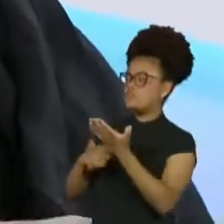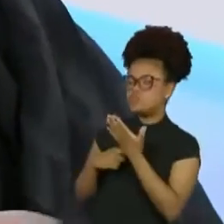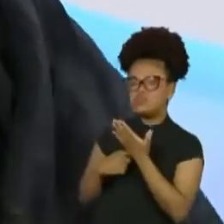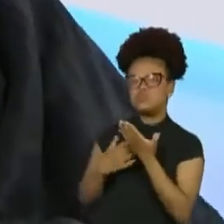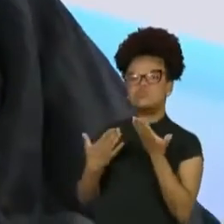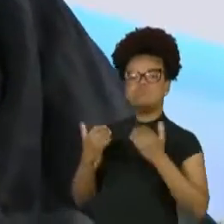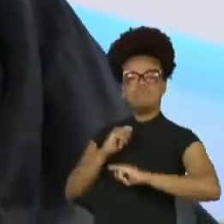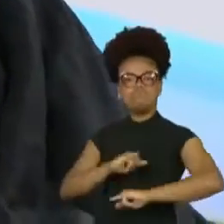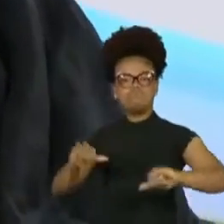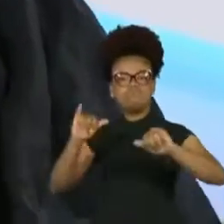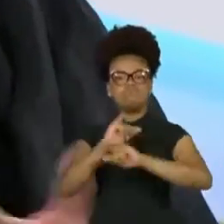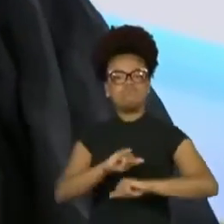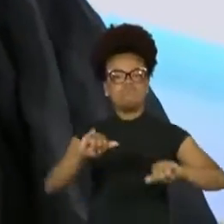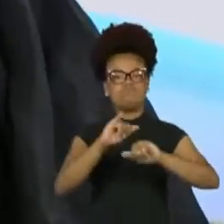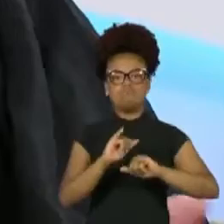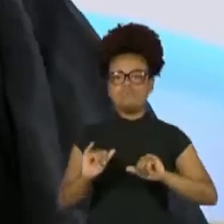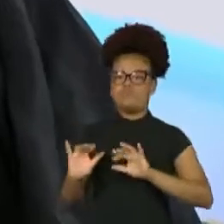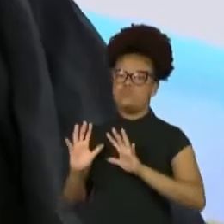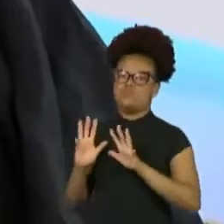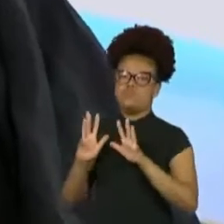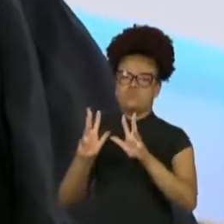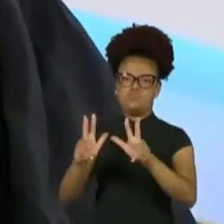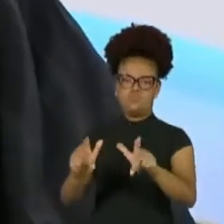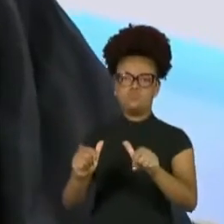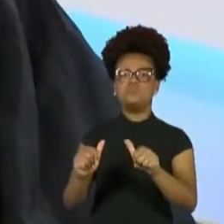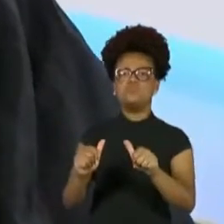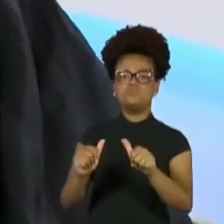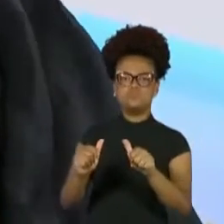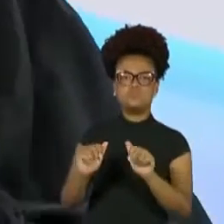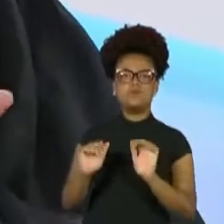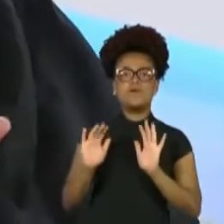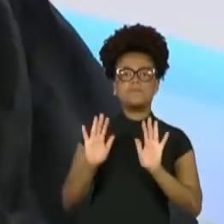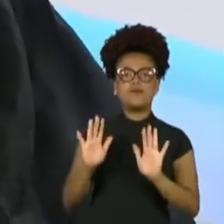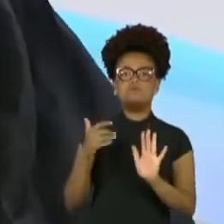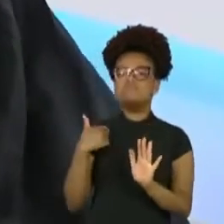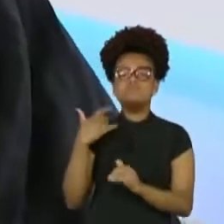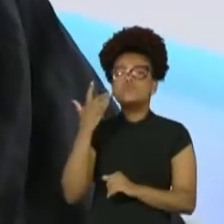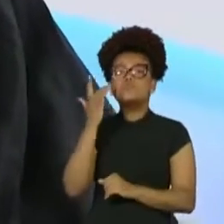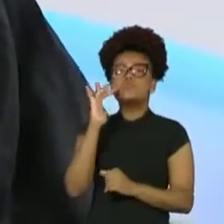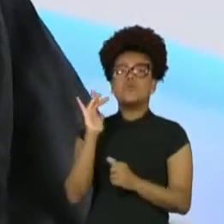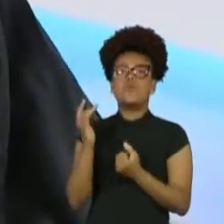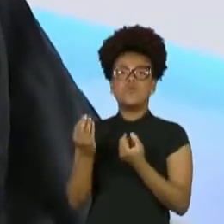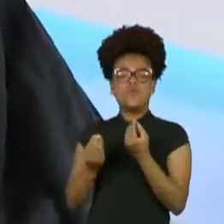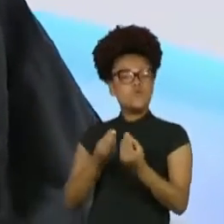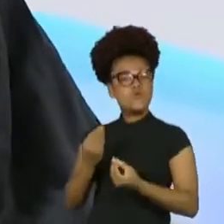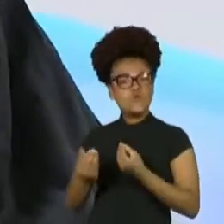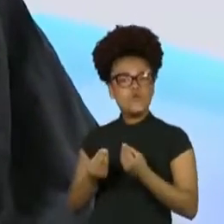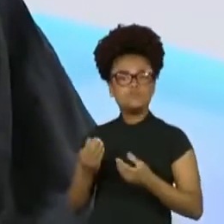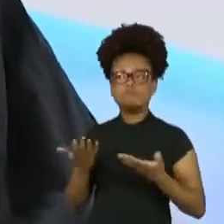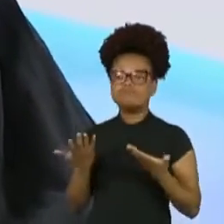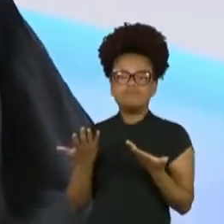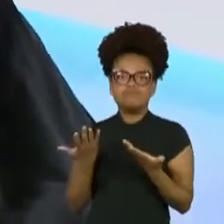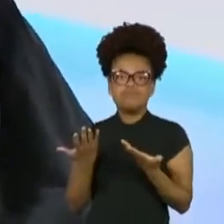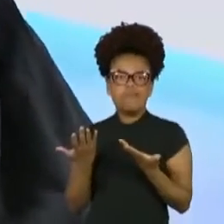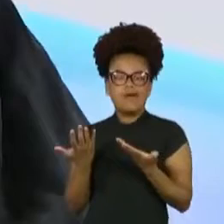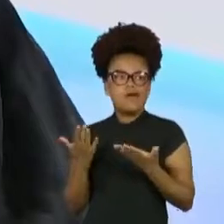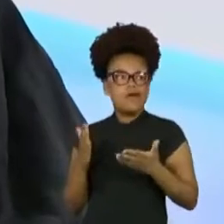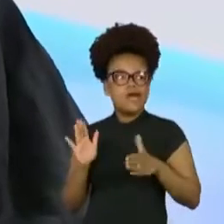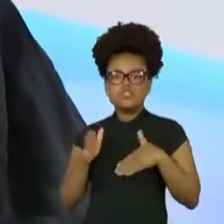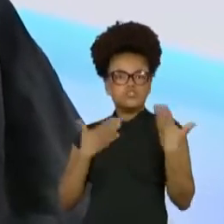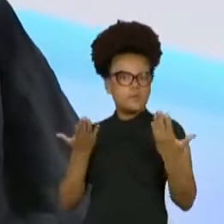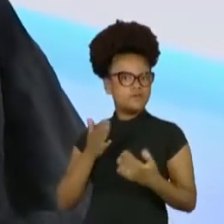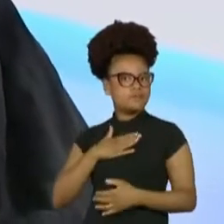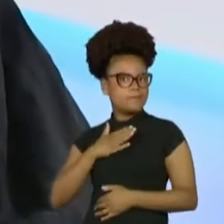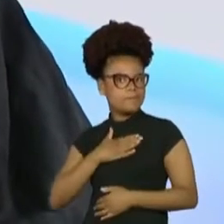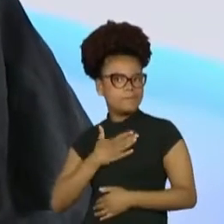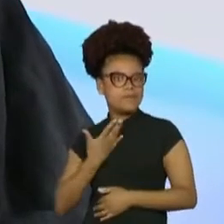redes, né? Eu não sei, eu não sei, foi uma coisa muito, até para mim, foi uma grande surpresa o quanto eu trabalhei durante